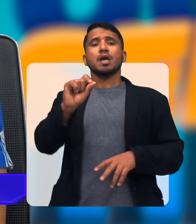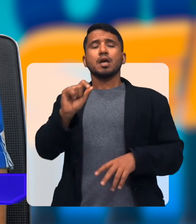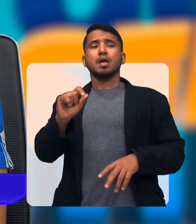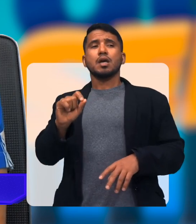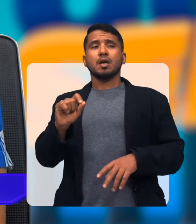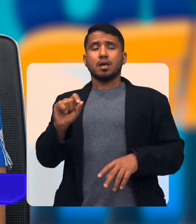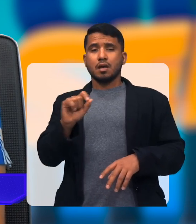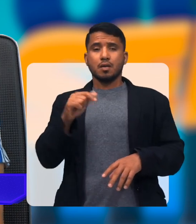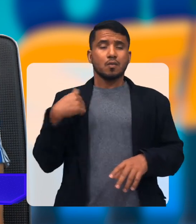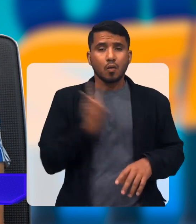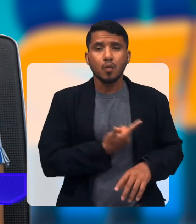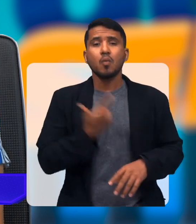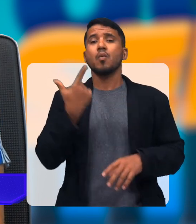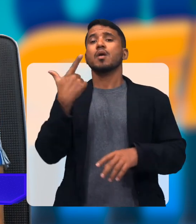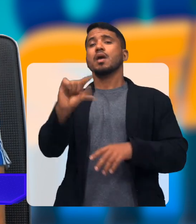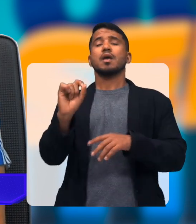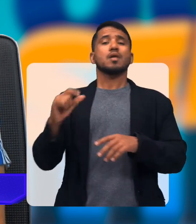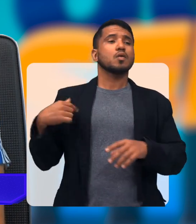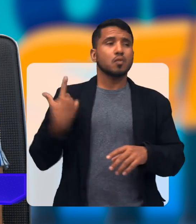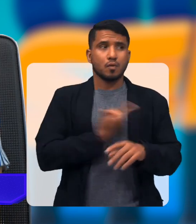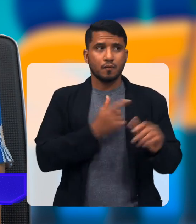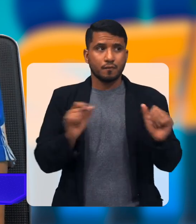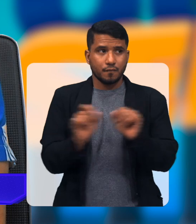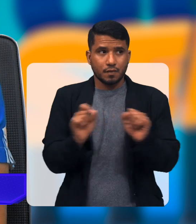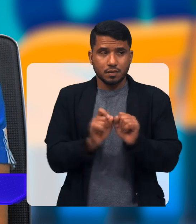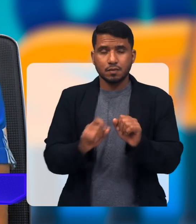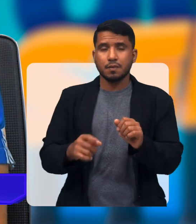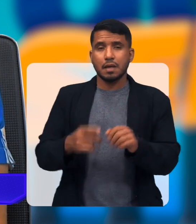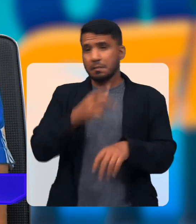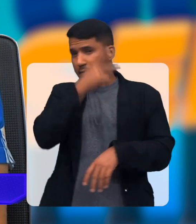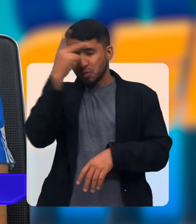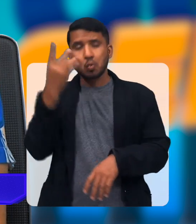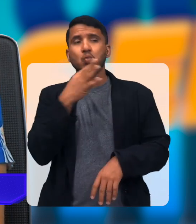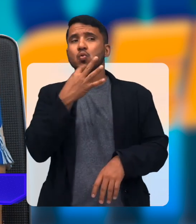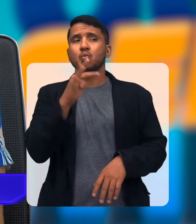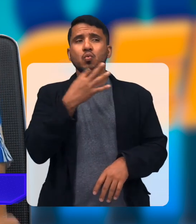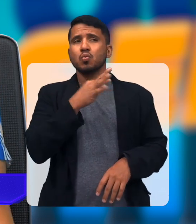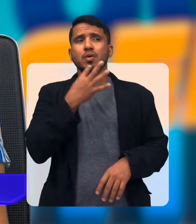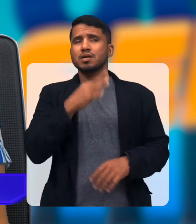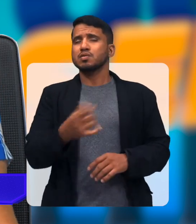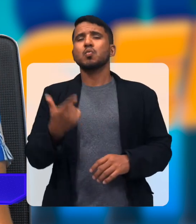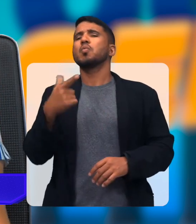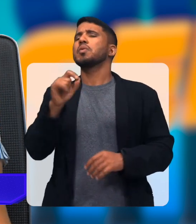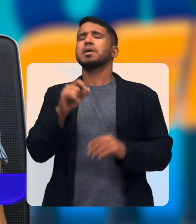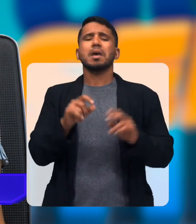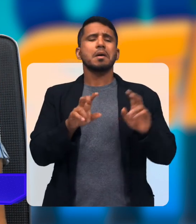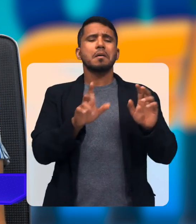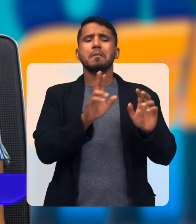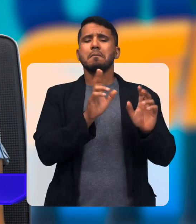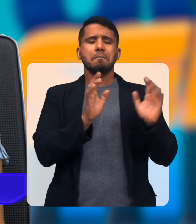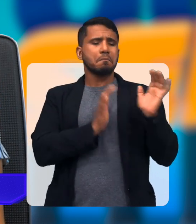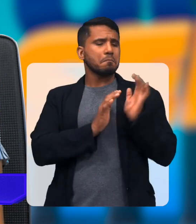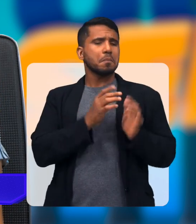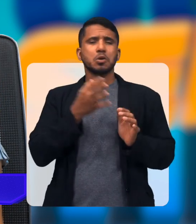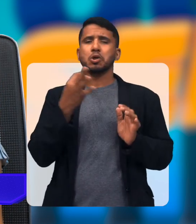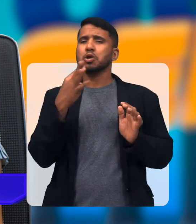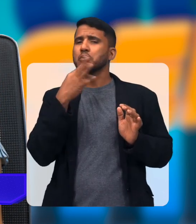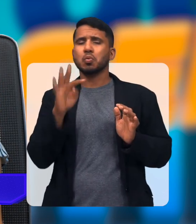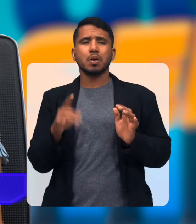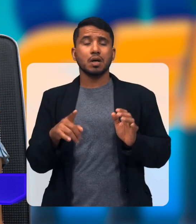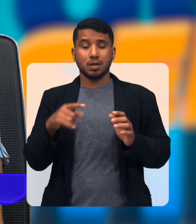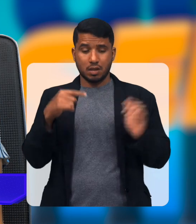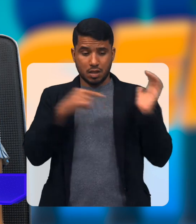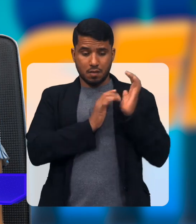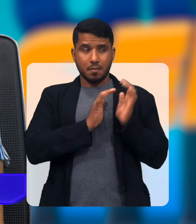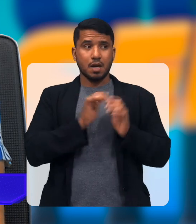história Quem somos E o que fazemos Muitas pessoas Não conhecem Não sabem O que é a pai